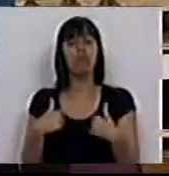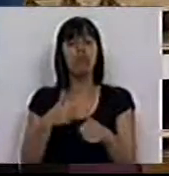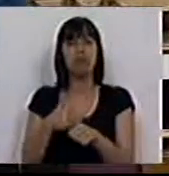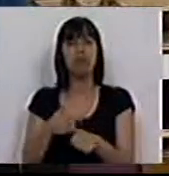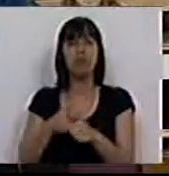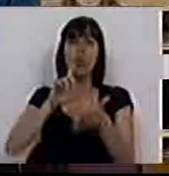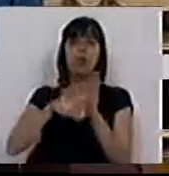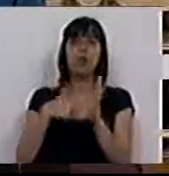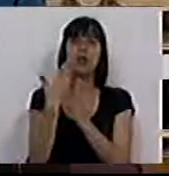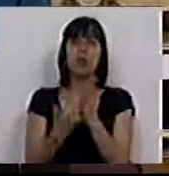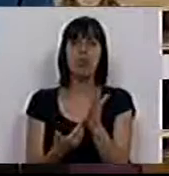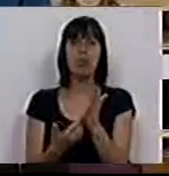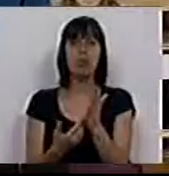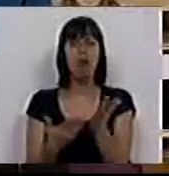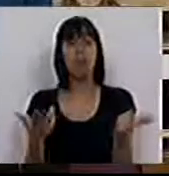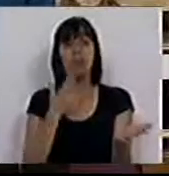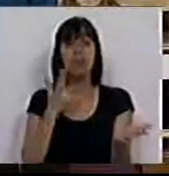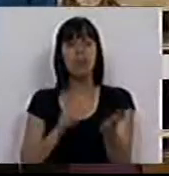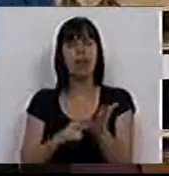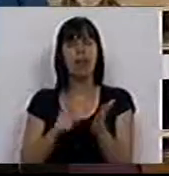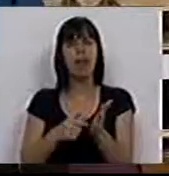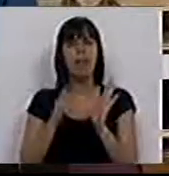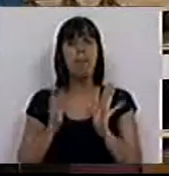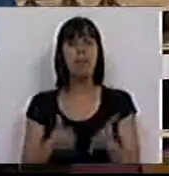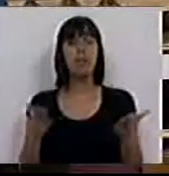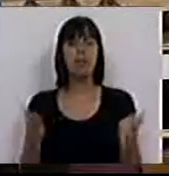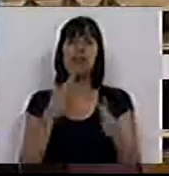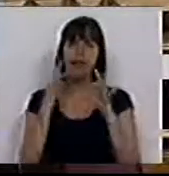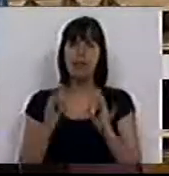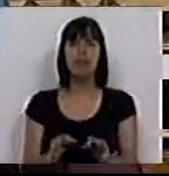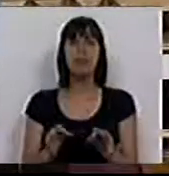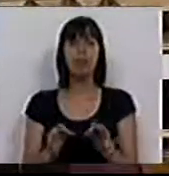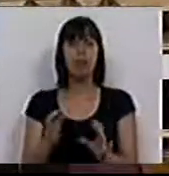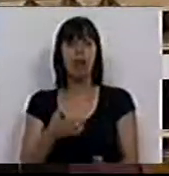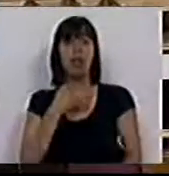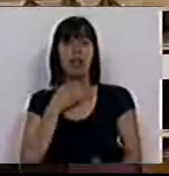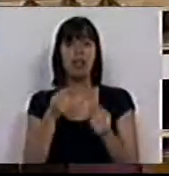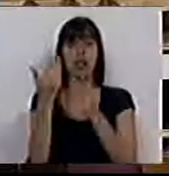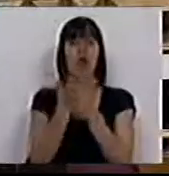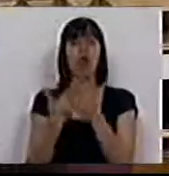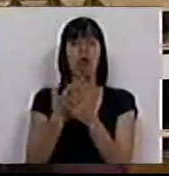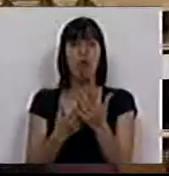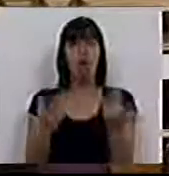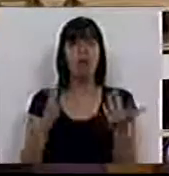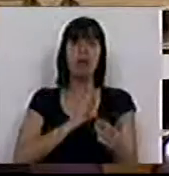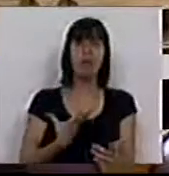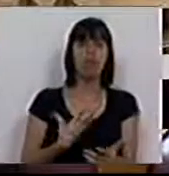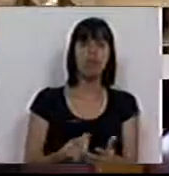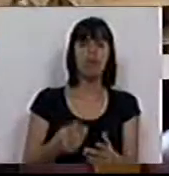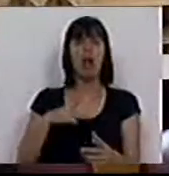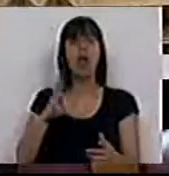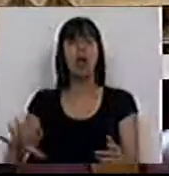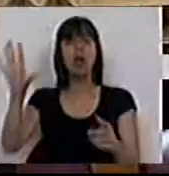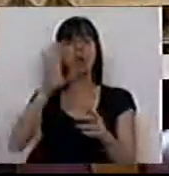acompanhamos o projeto de resolução. De facto, é necessário. É certo que a crise económica, quer mundial, quer